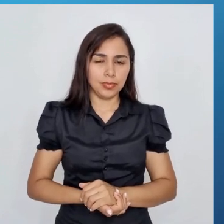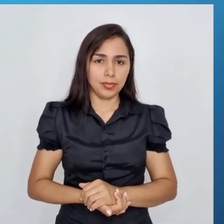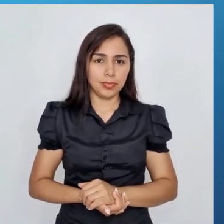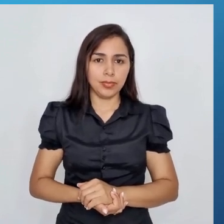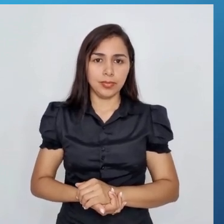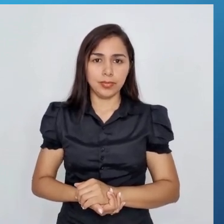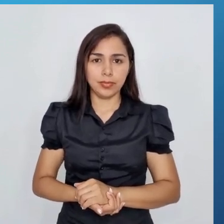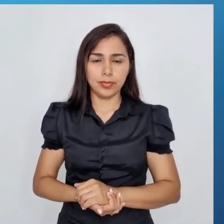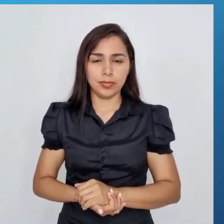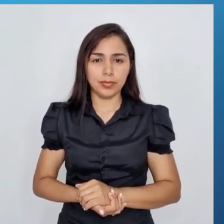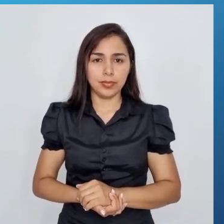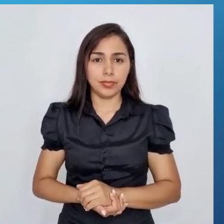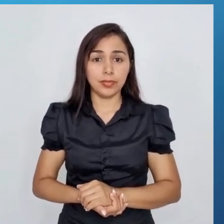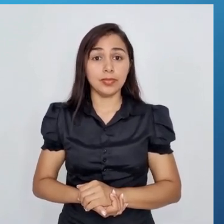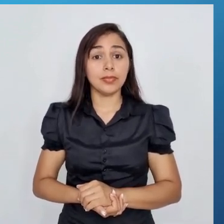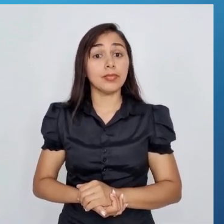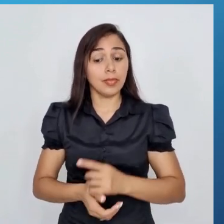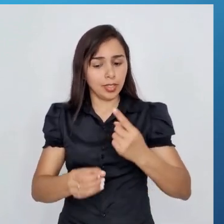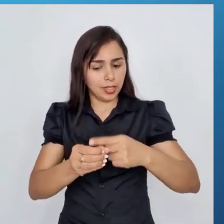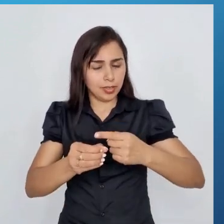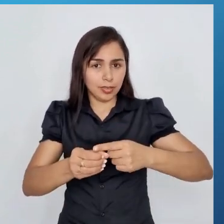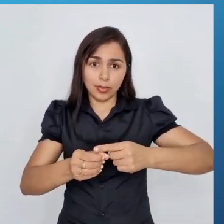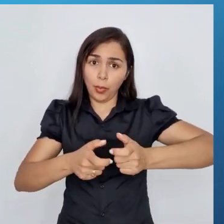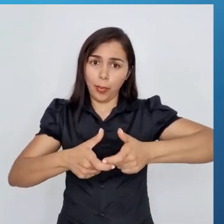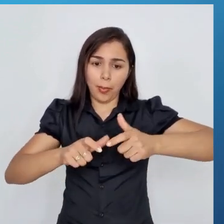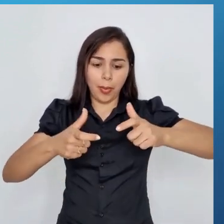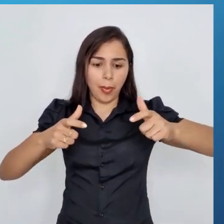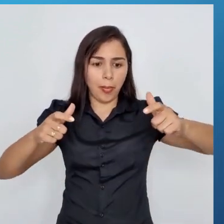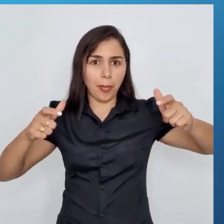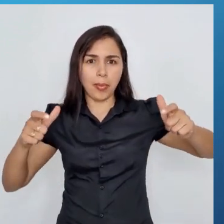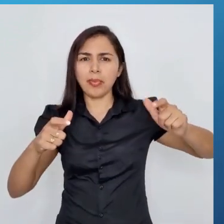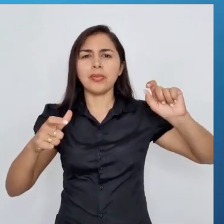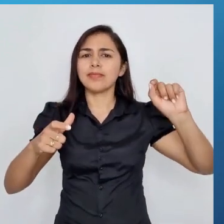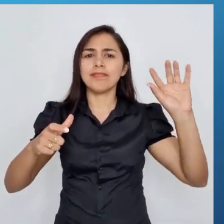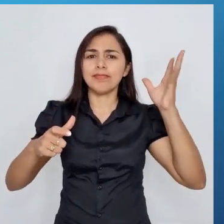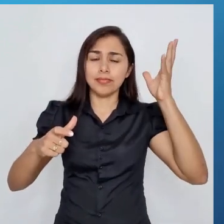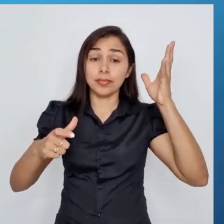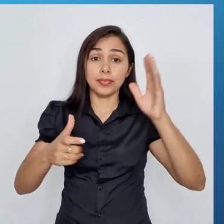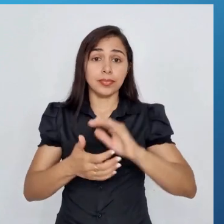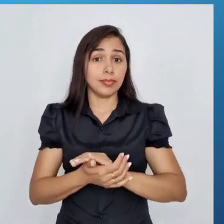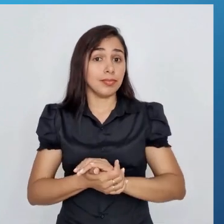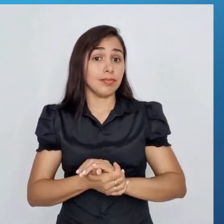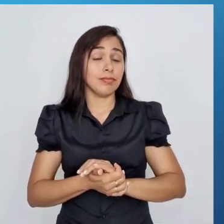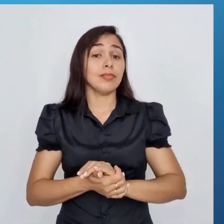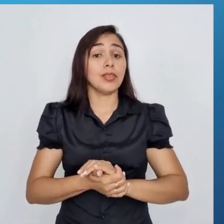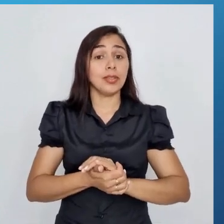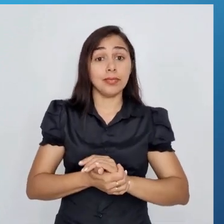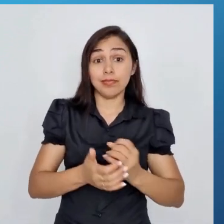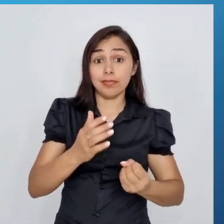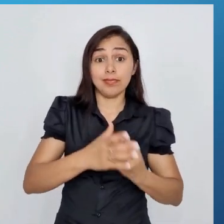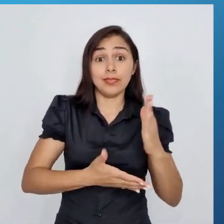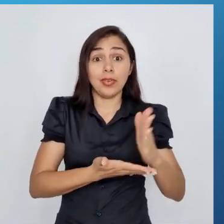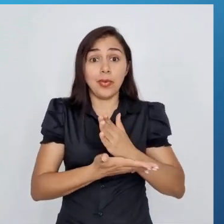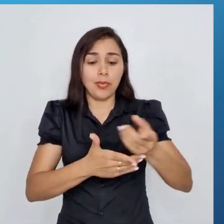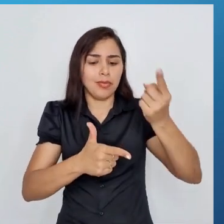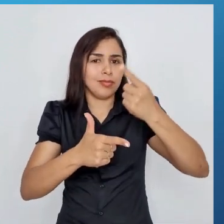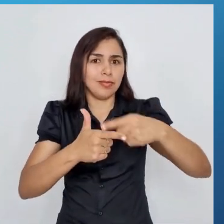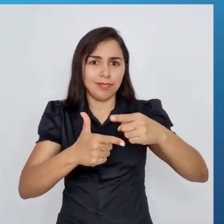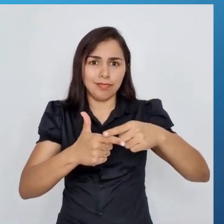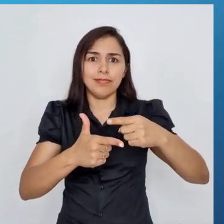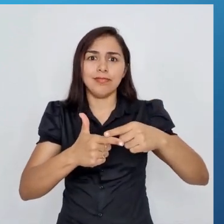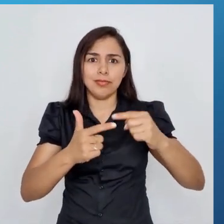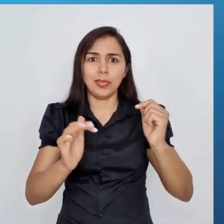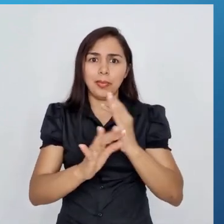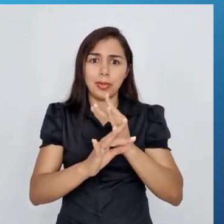Com o crescimento das cidades, acontecem o quê? Alguns problemas urbanos, né? Nem todas